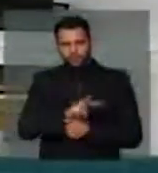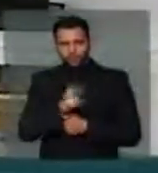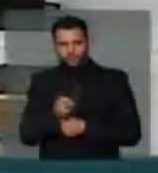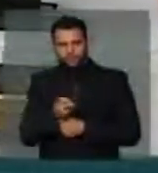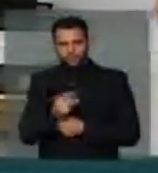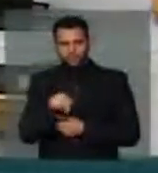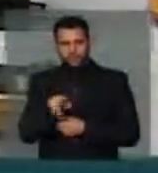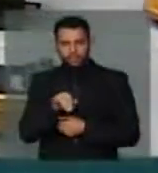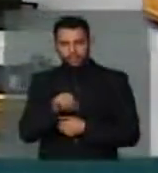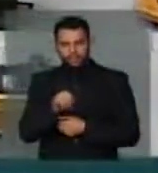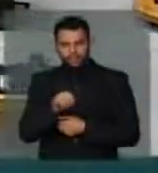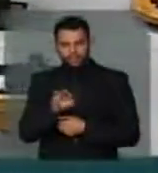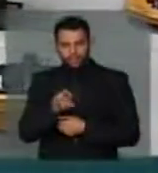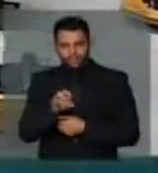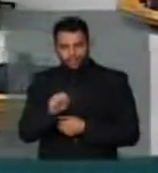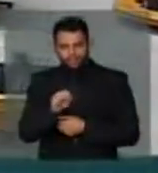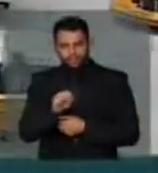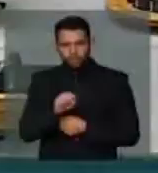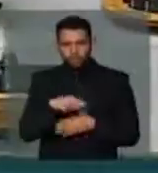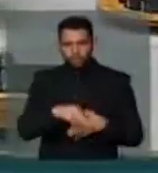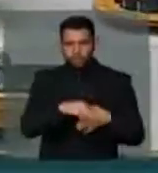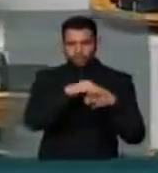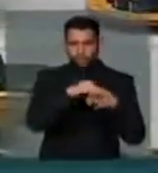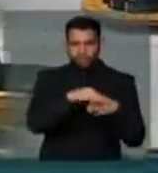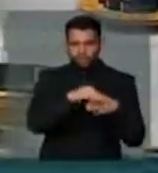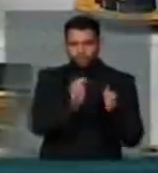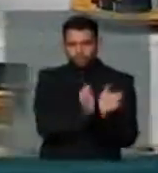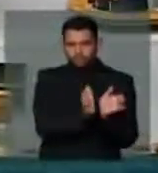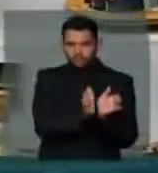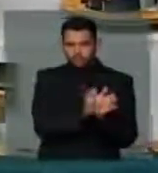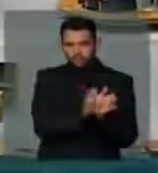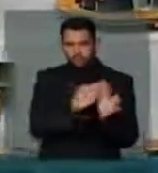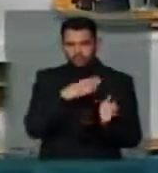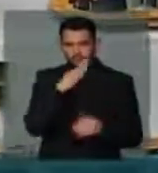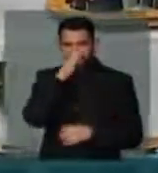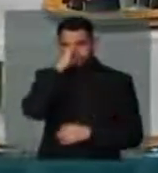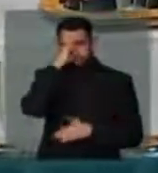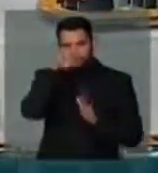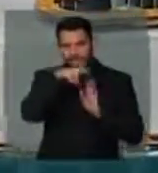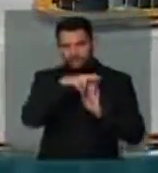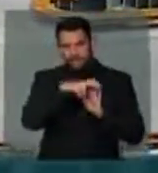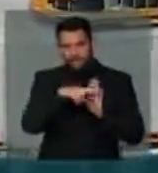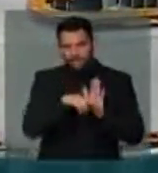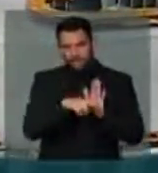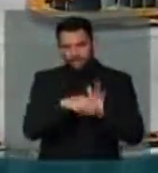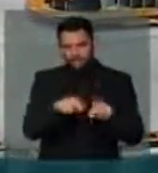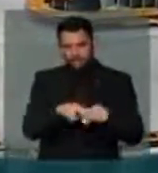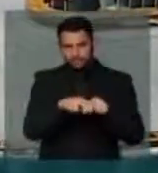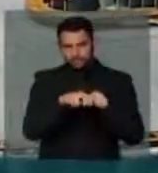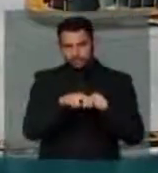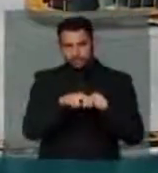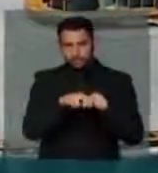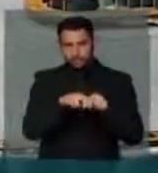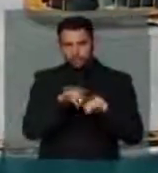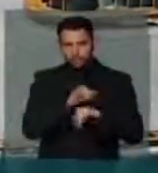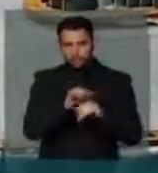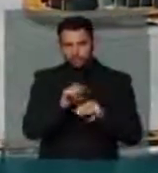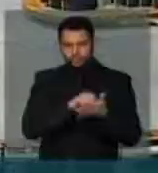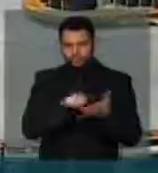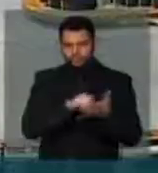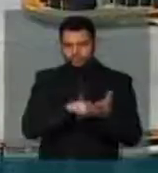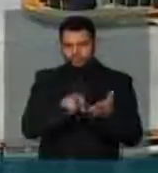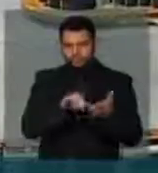orador do pequeno expediente e um líder partidário que tenha preferência regimentalmente, apesar dos oradores do pequeno